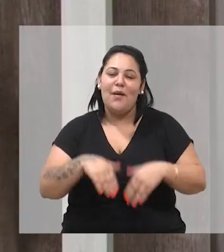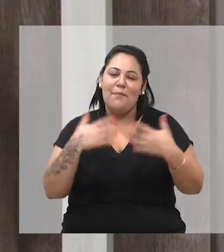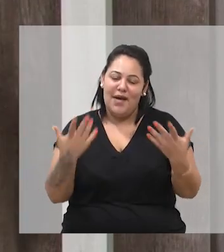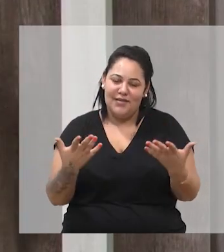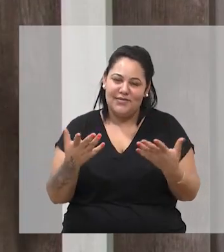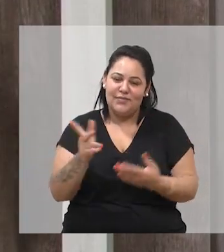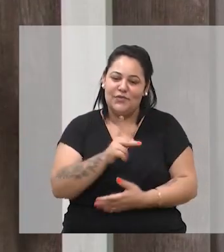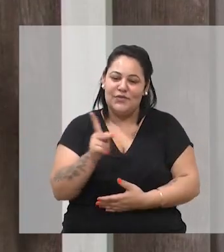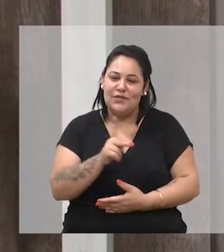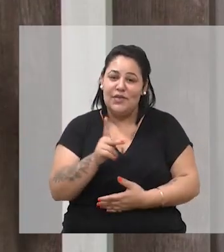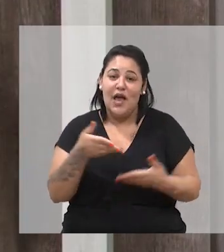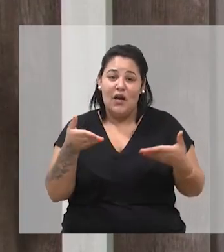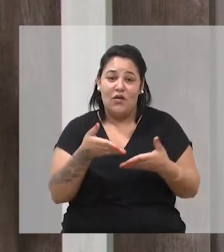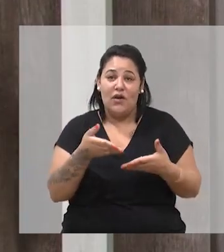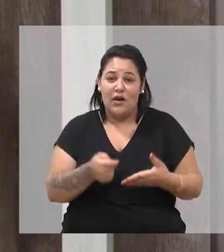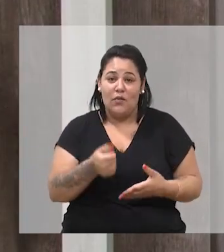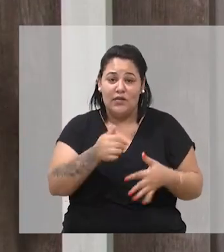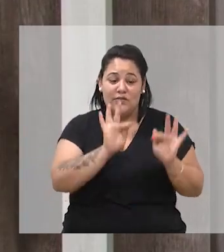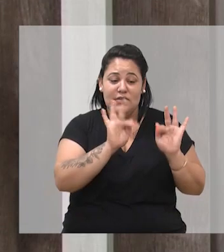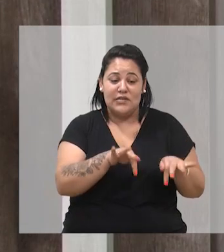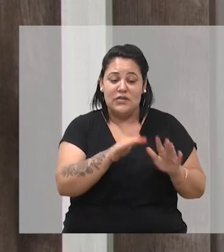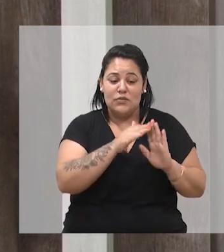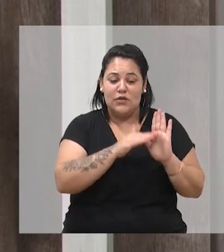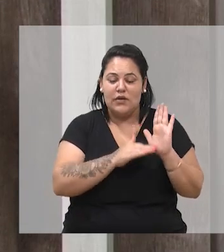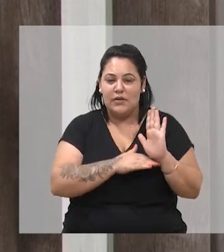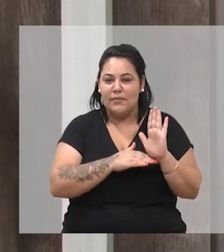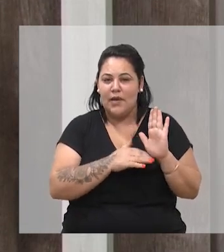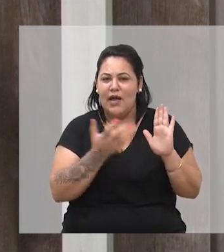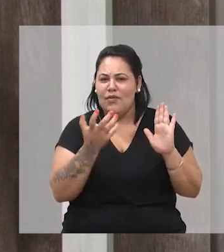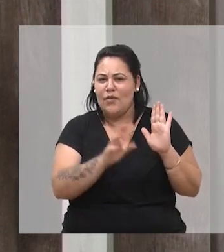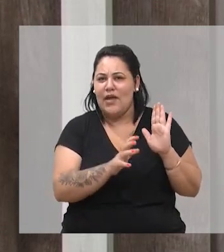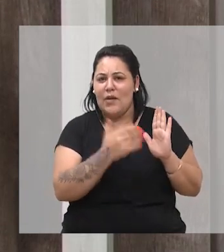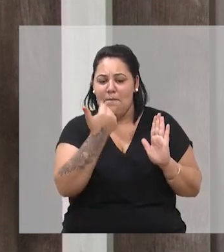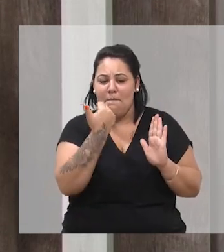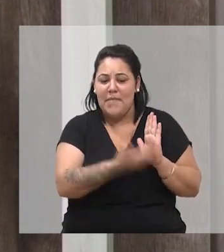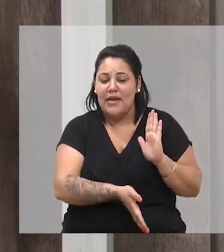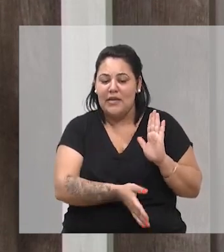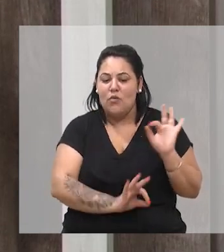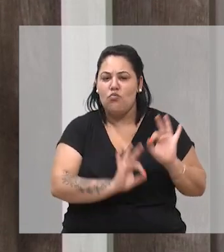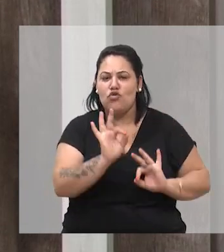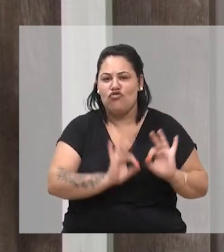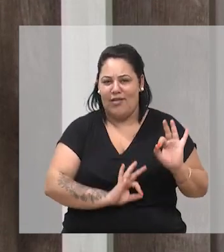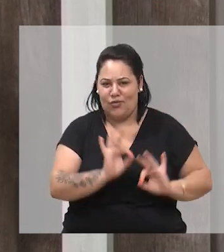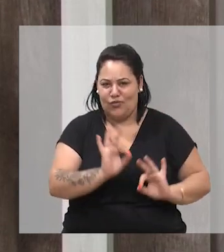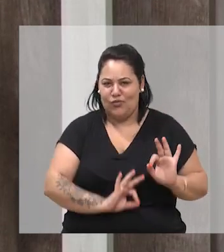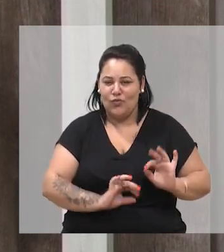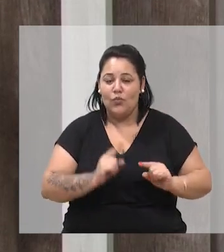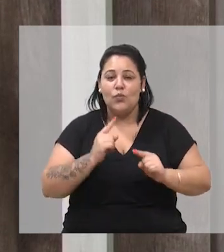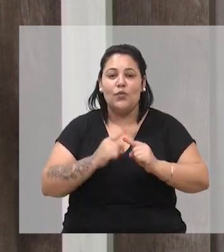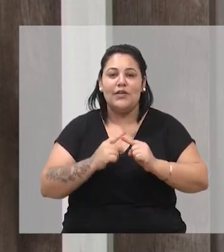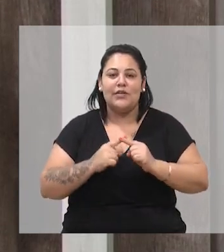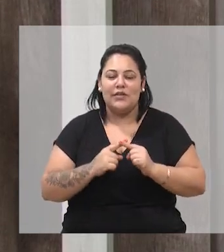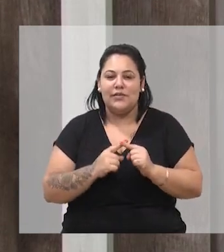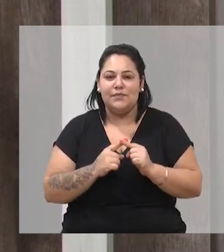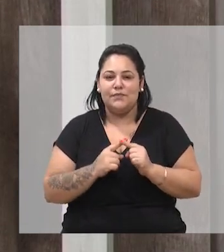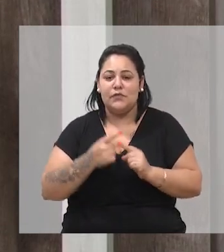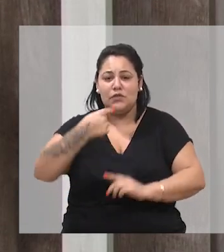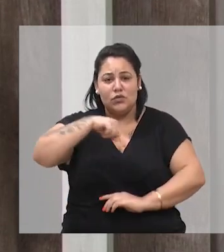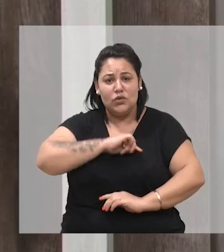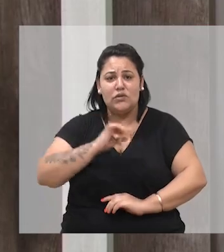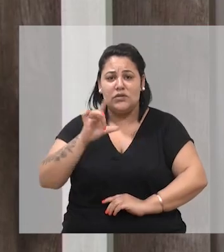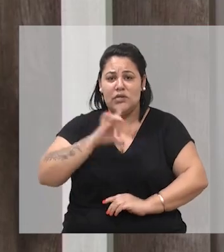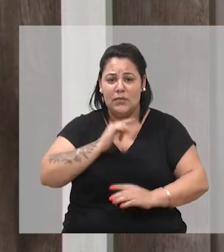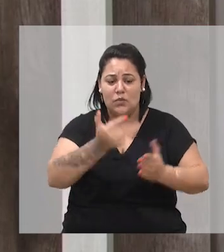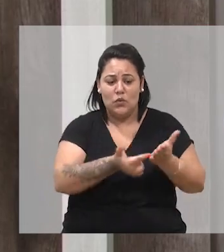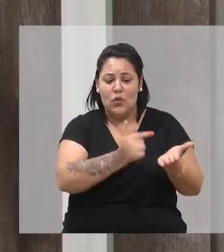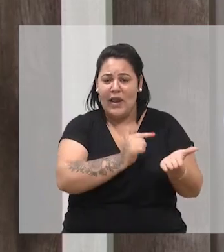questão, professor, nós teremos aqui repetição de autores, ou a pessoa que escreveu nesse não aparece